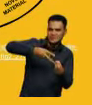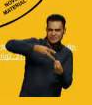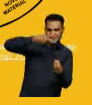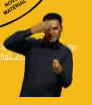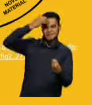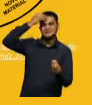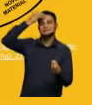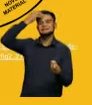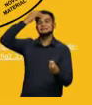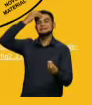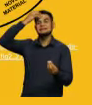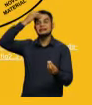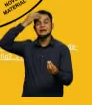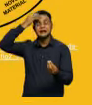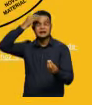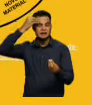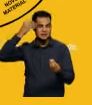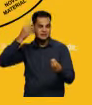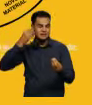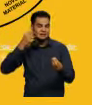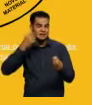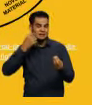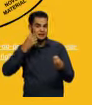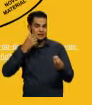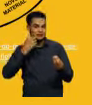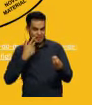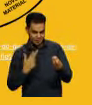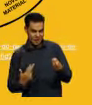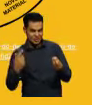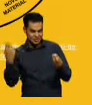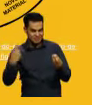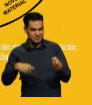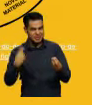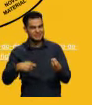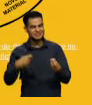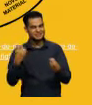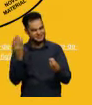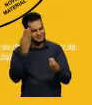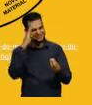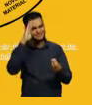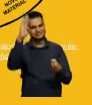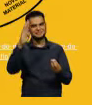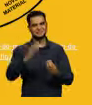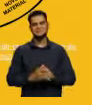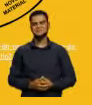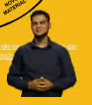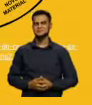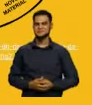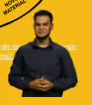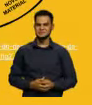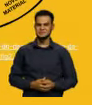Essa linguagem que precisa ser fundamental. Nessa outra